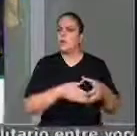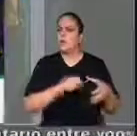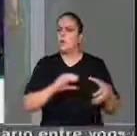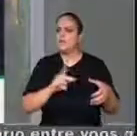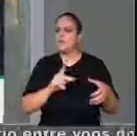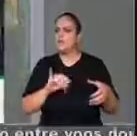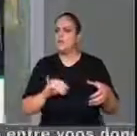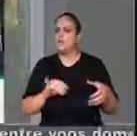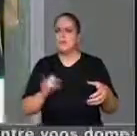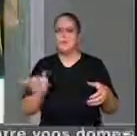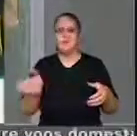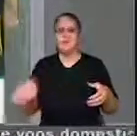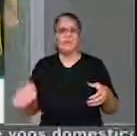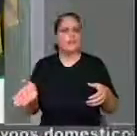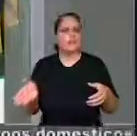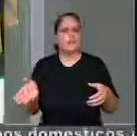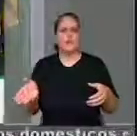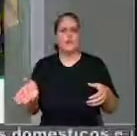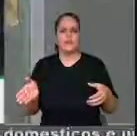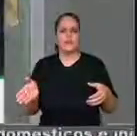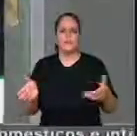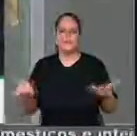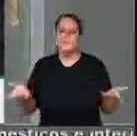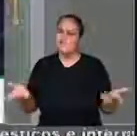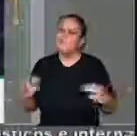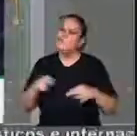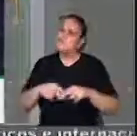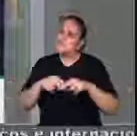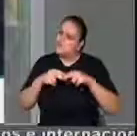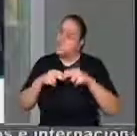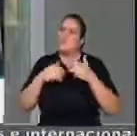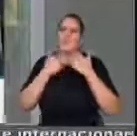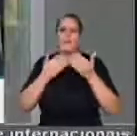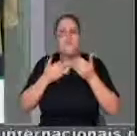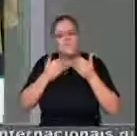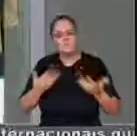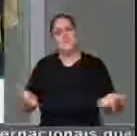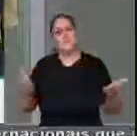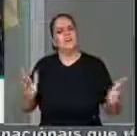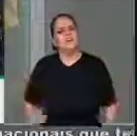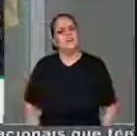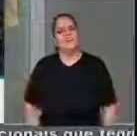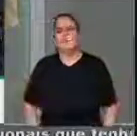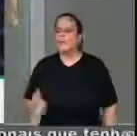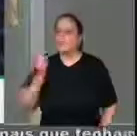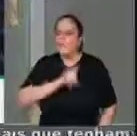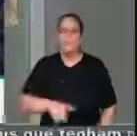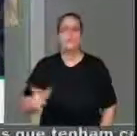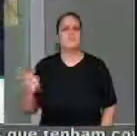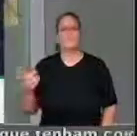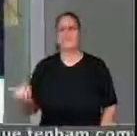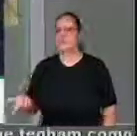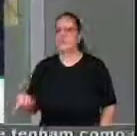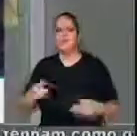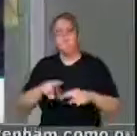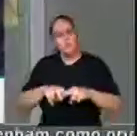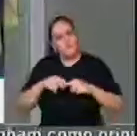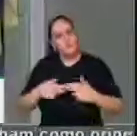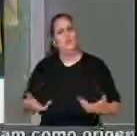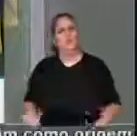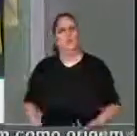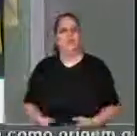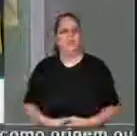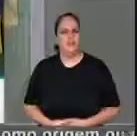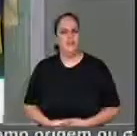do sistema prisional. É por isso que a coisa não anda. É por isso que a coisa não dá certo. O Congresso Nacional